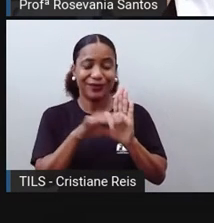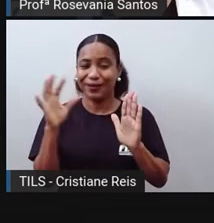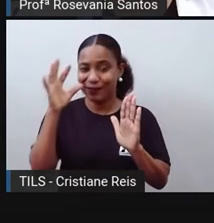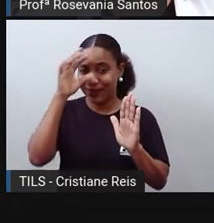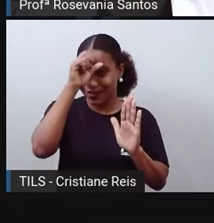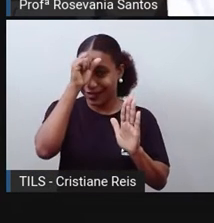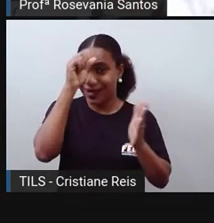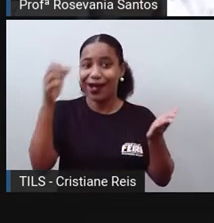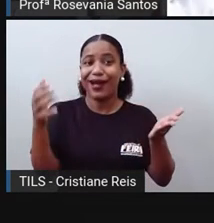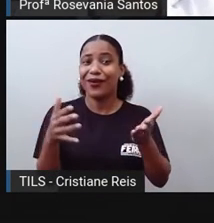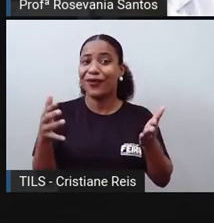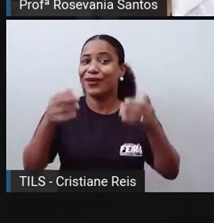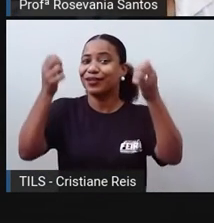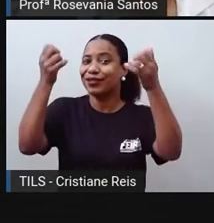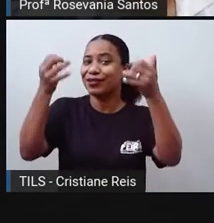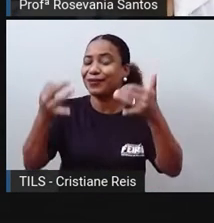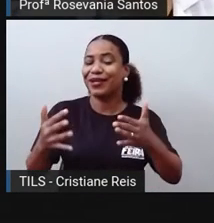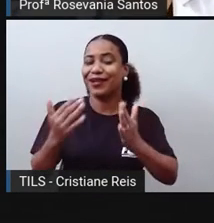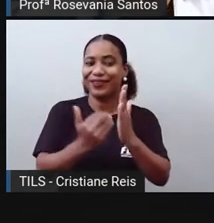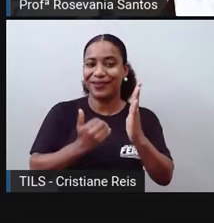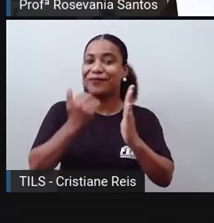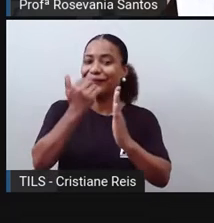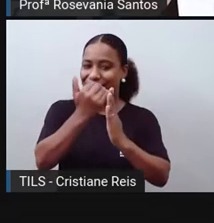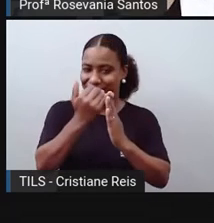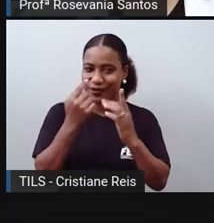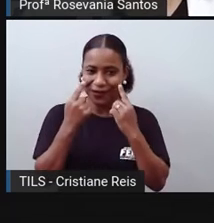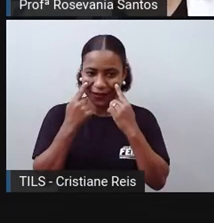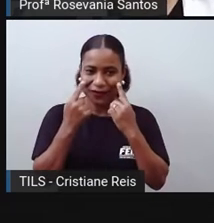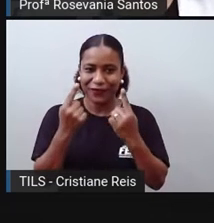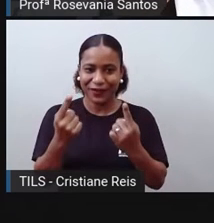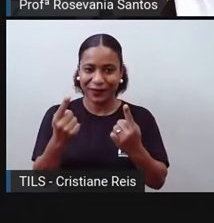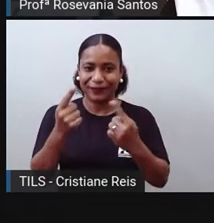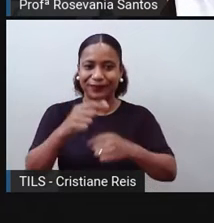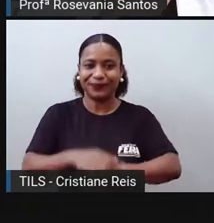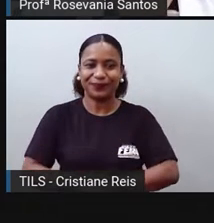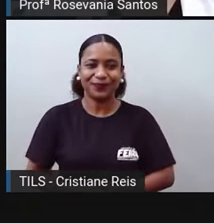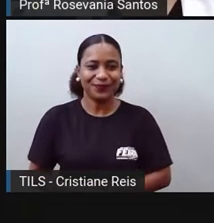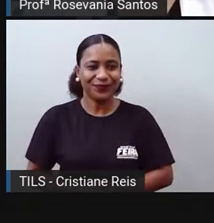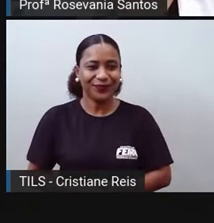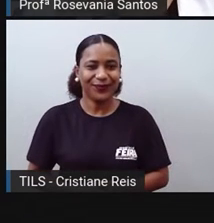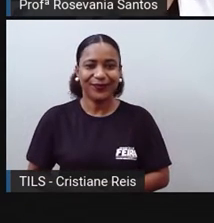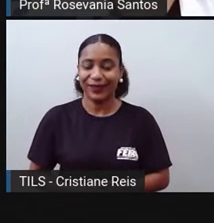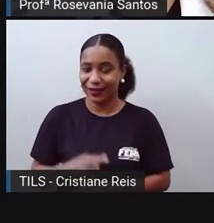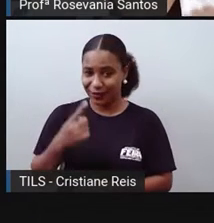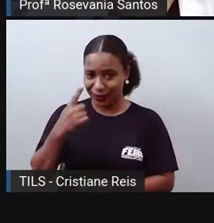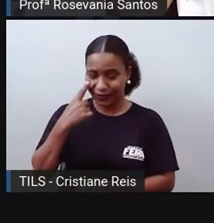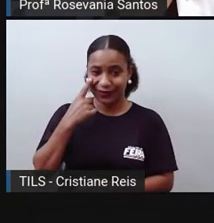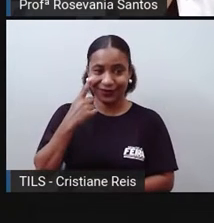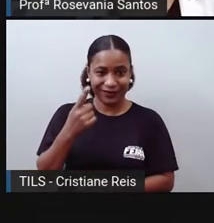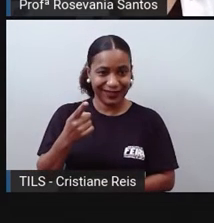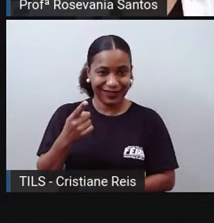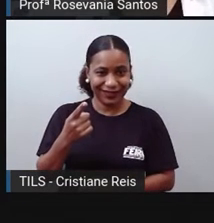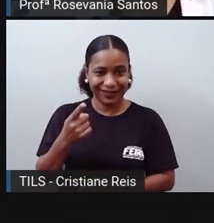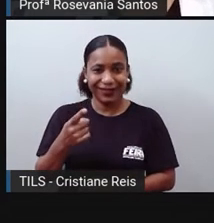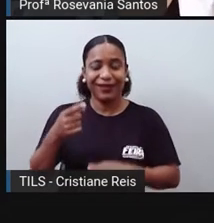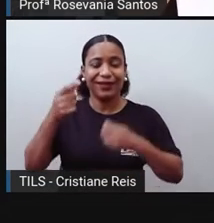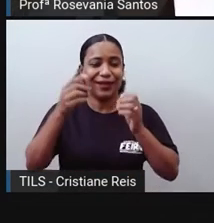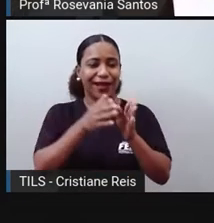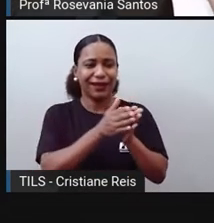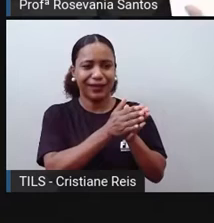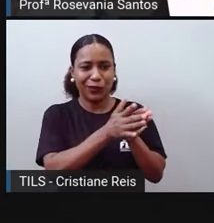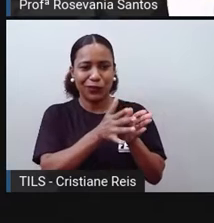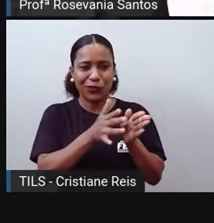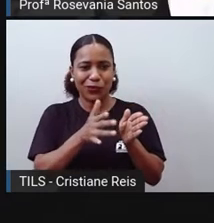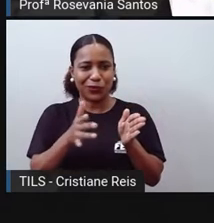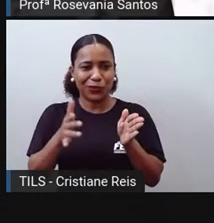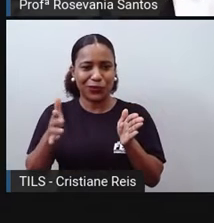para poder entender outros aspectos. Mas aí vem a grande pergunta. Vocês viram, né? Que eu mostrei lá naquela linha do tempo, que